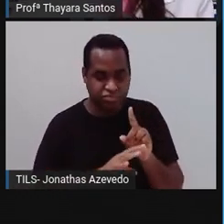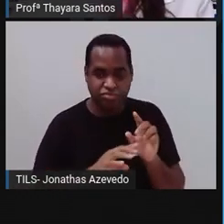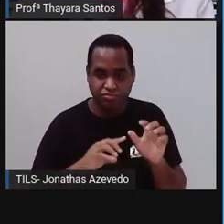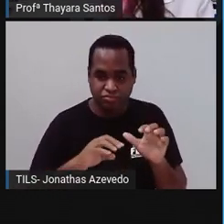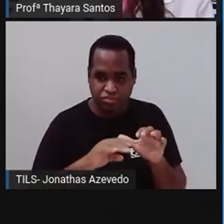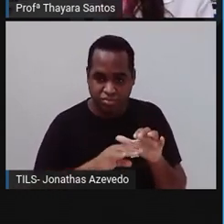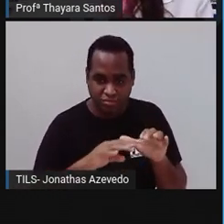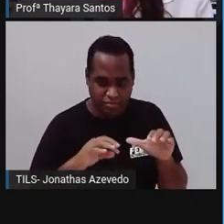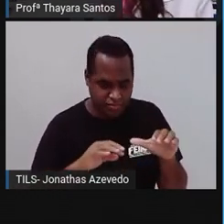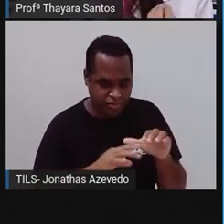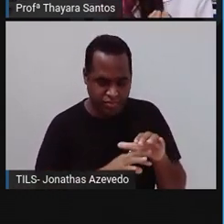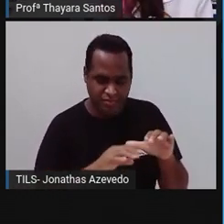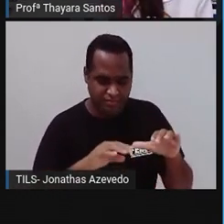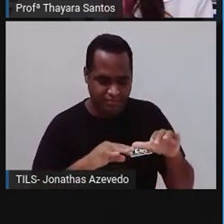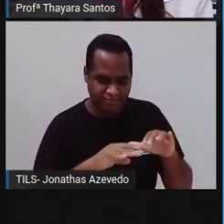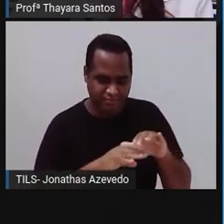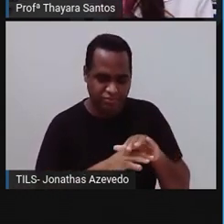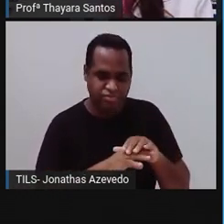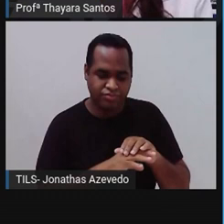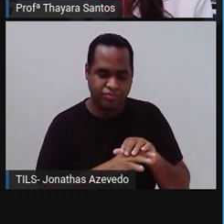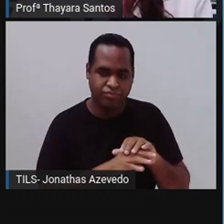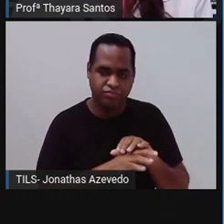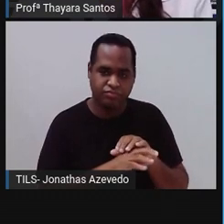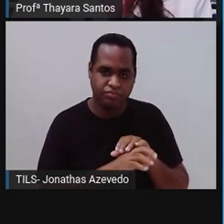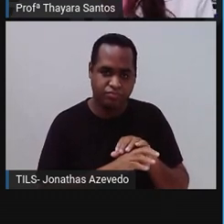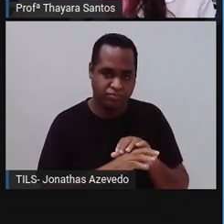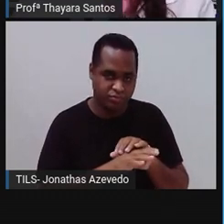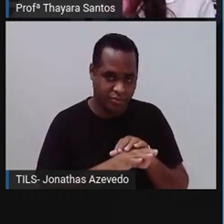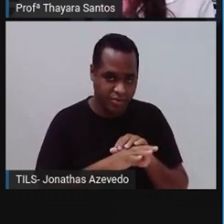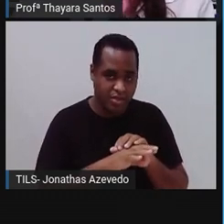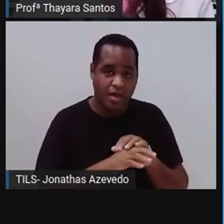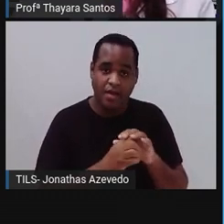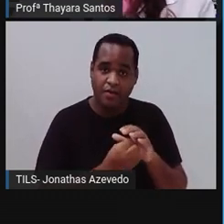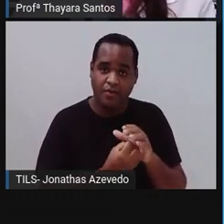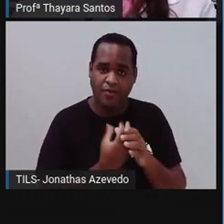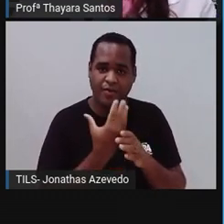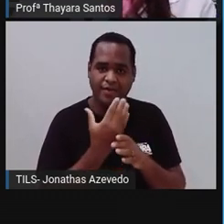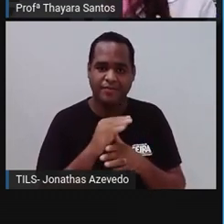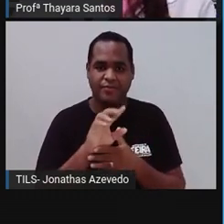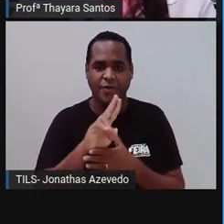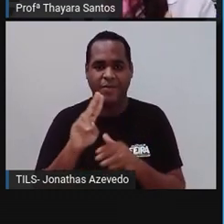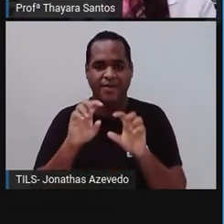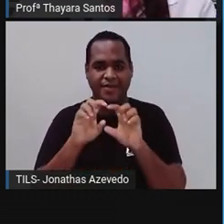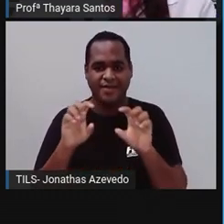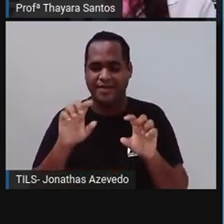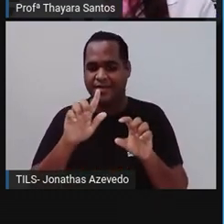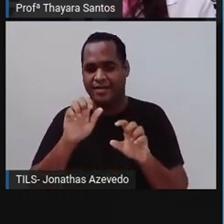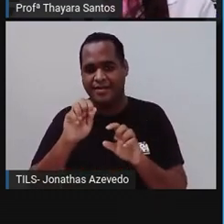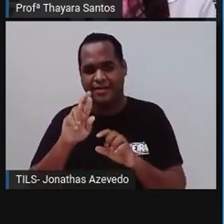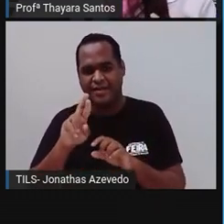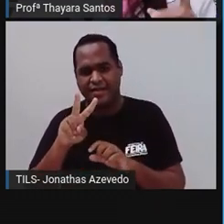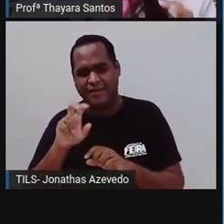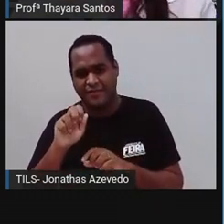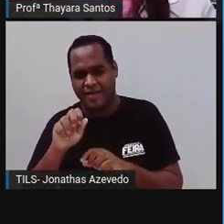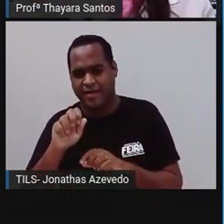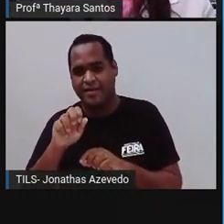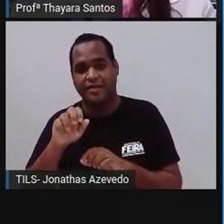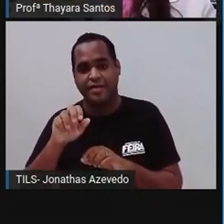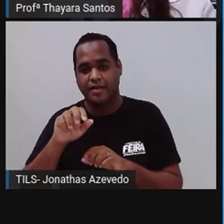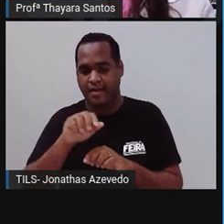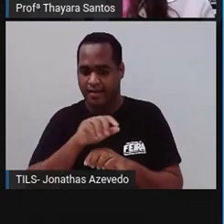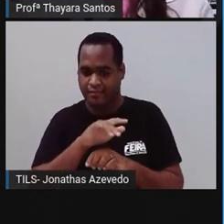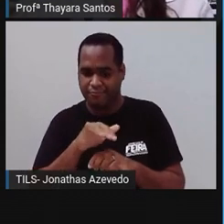feminina for fecundada, ela vai dar origem a uma estrutura que a gente chama de lava natante. Essa lava natante, ela vai